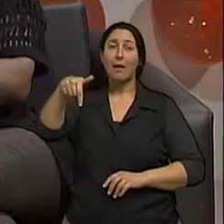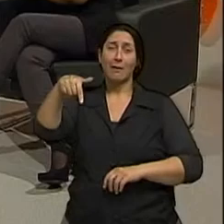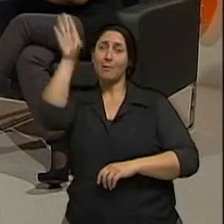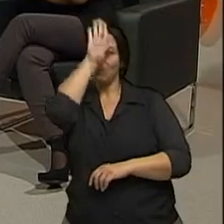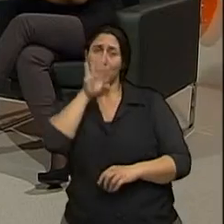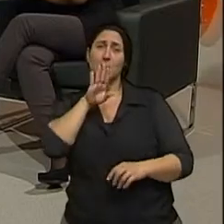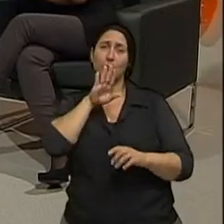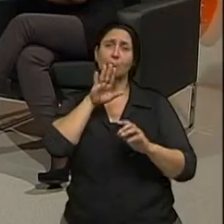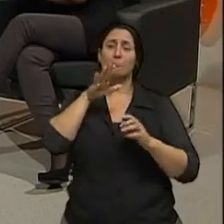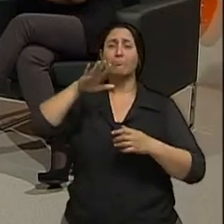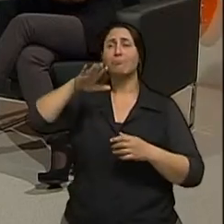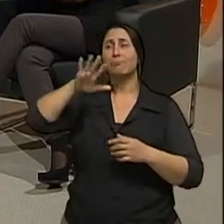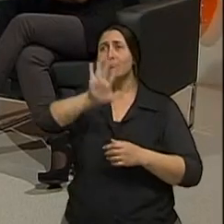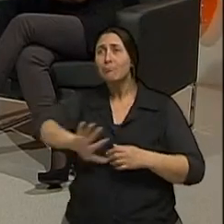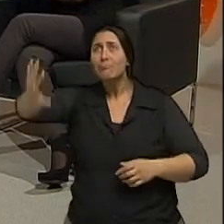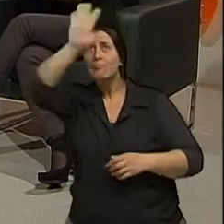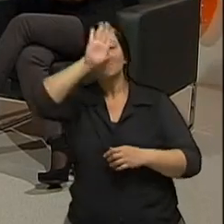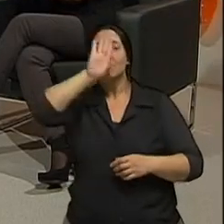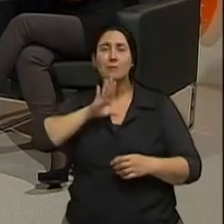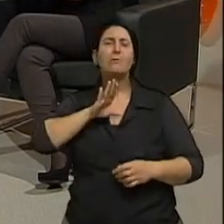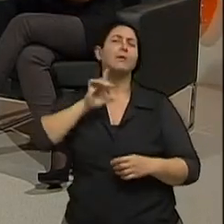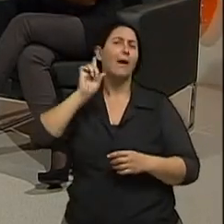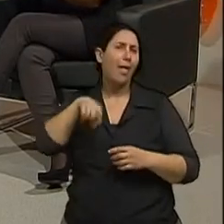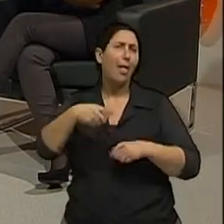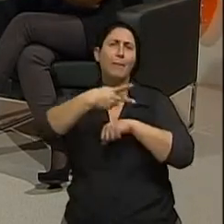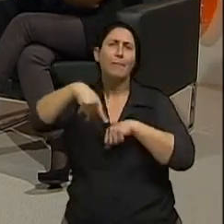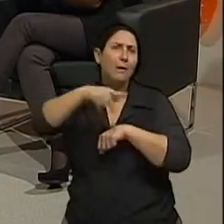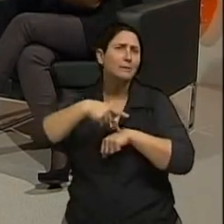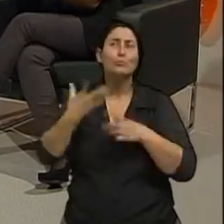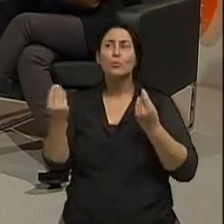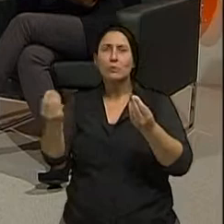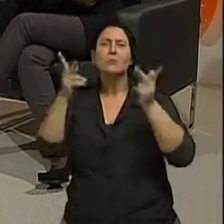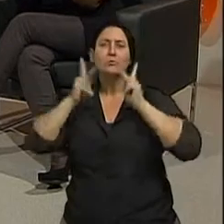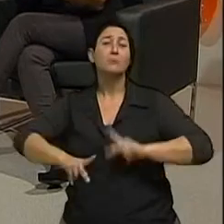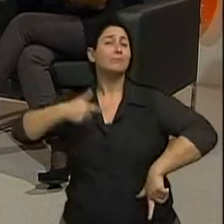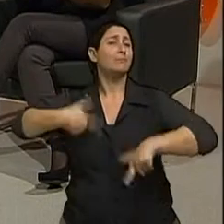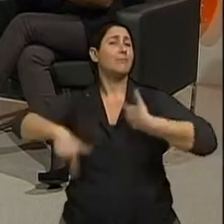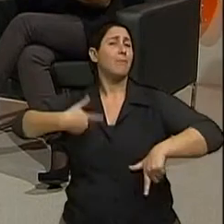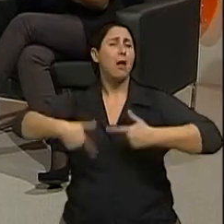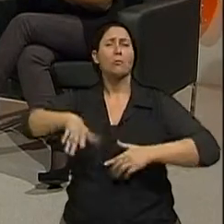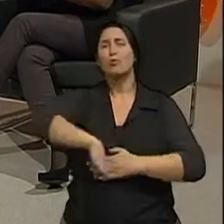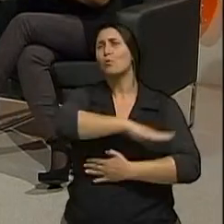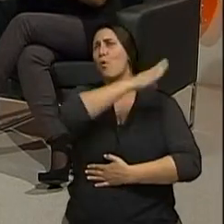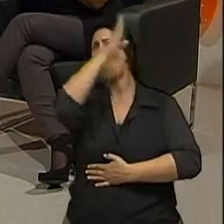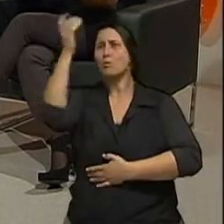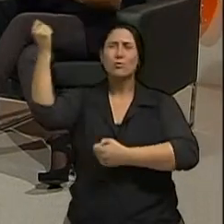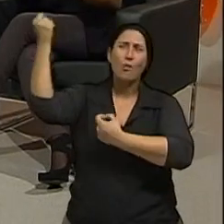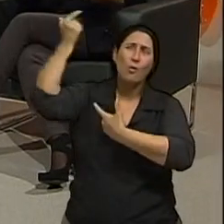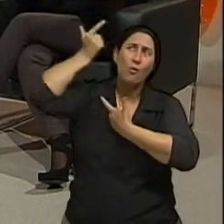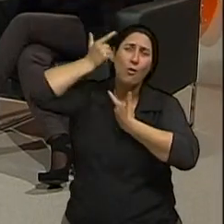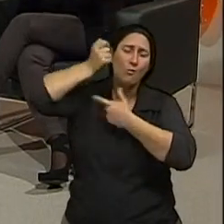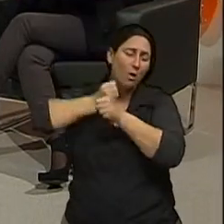Muito sol. Independente de trabalhadores que trabalham ao sol. Porque eu fico pensando nessas pessoas que são trabalhadores há